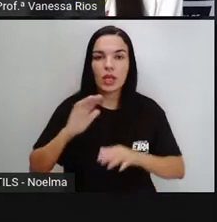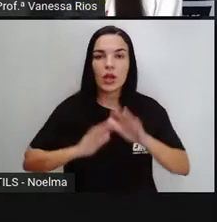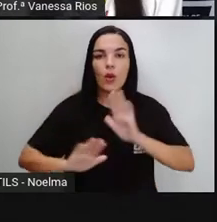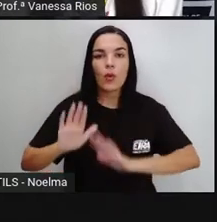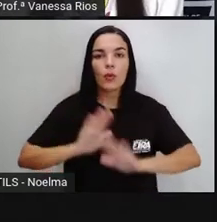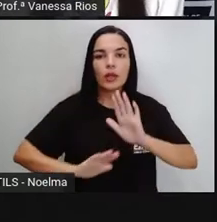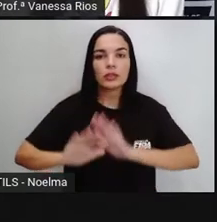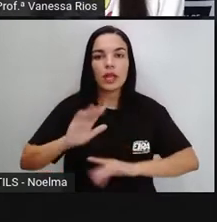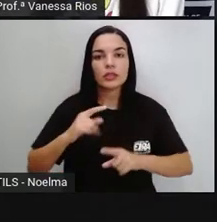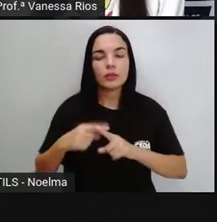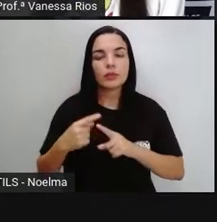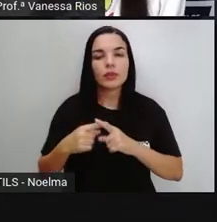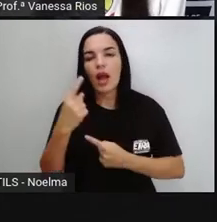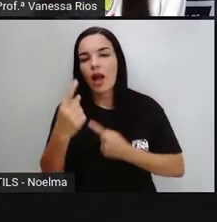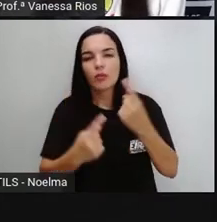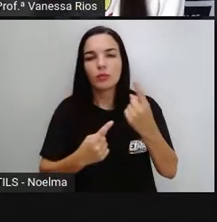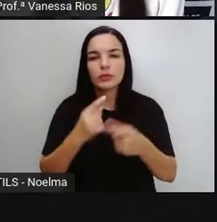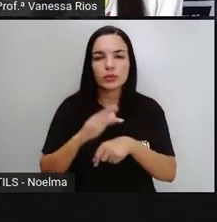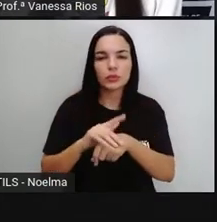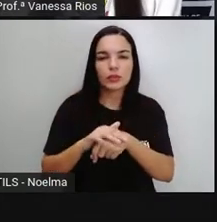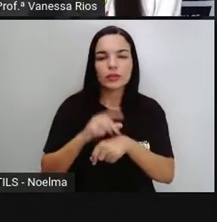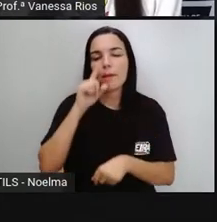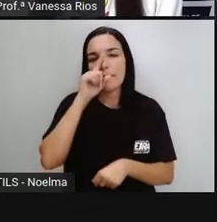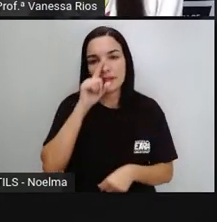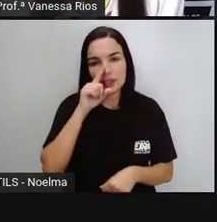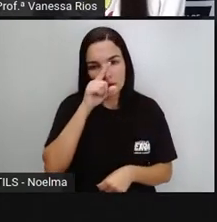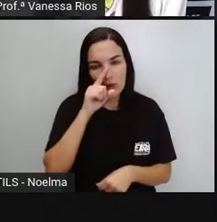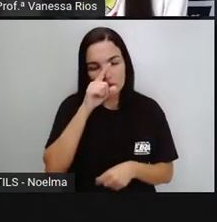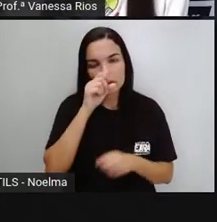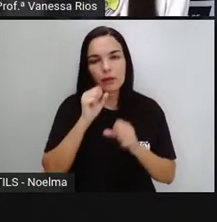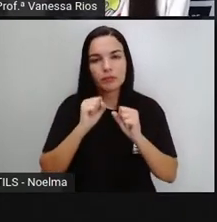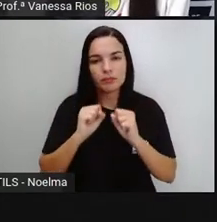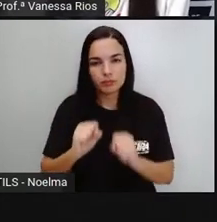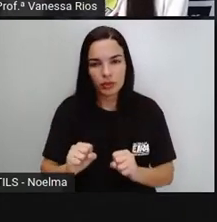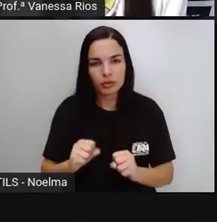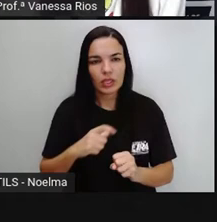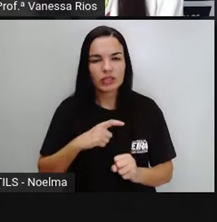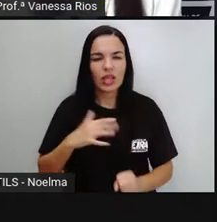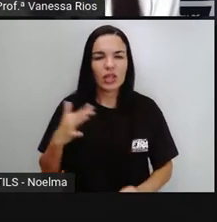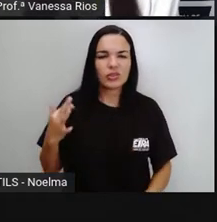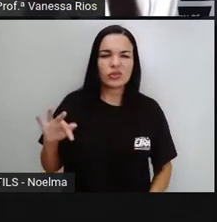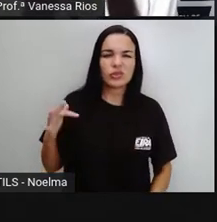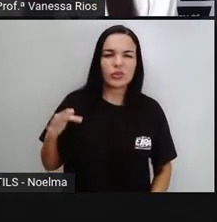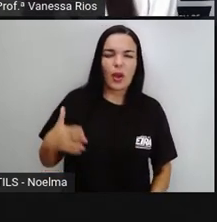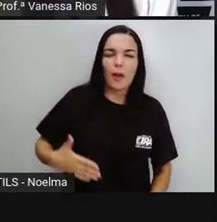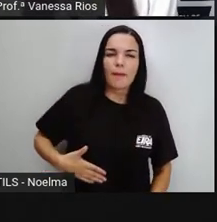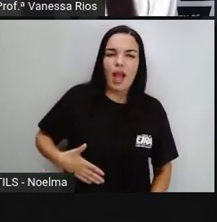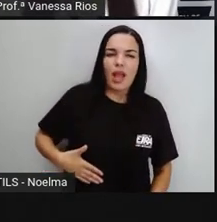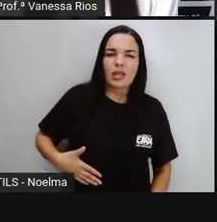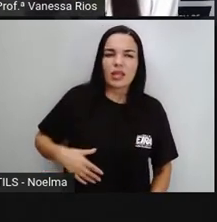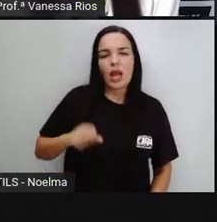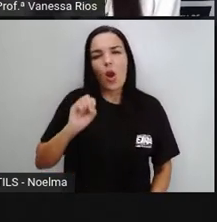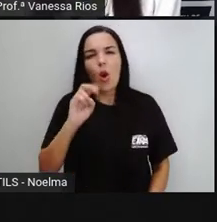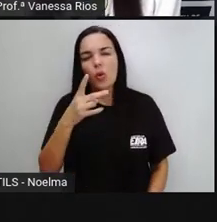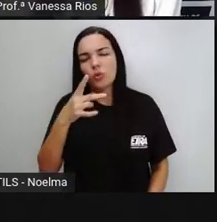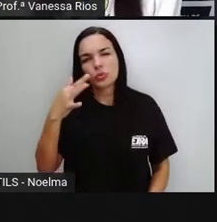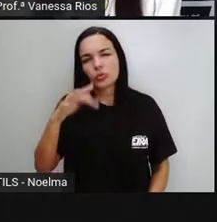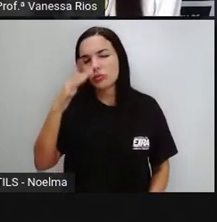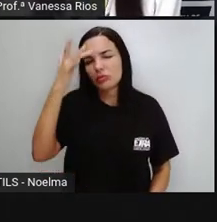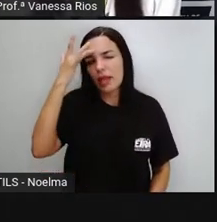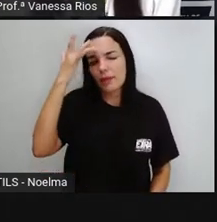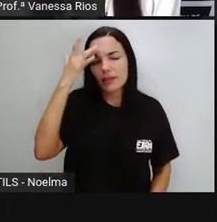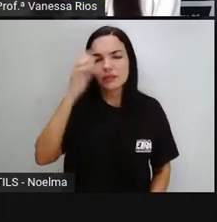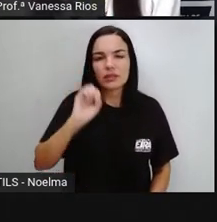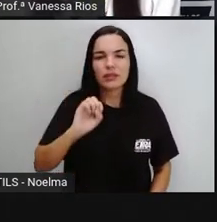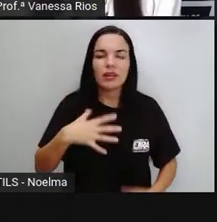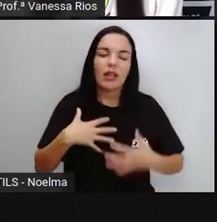dessas doenças são perigosas e podem trazer aí não só a dorzinha de barriga, ou só uma dor de cabeça, ou um simples mal-estar.